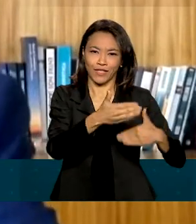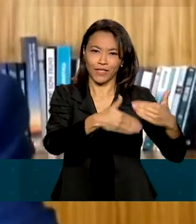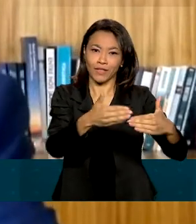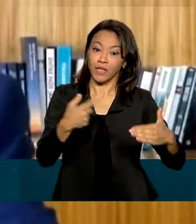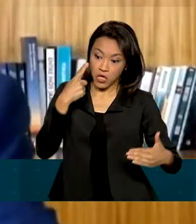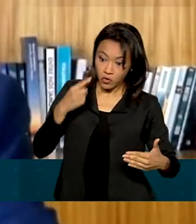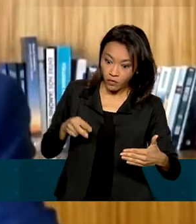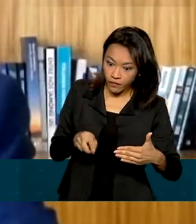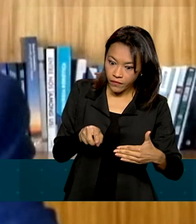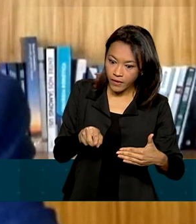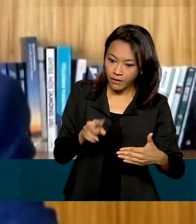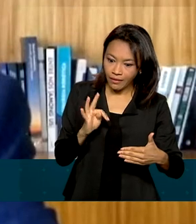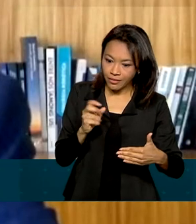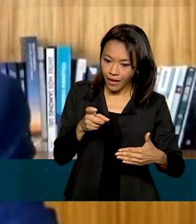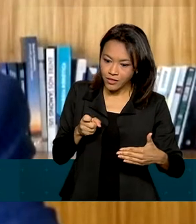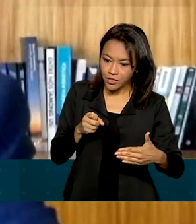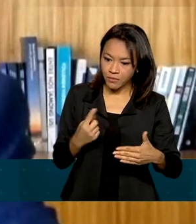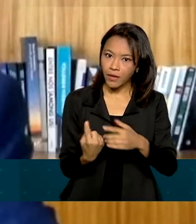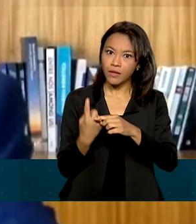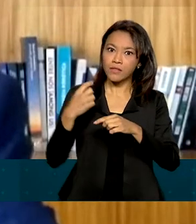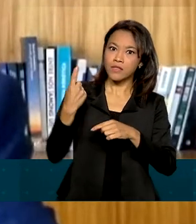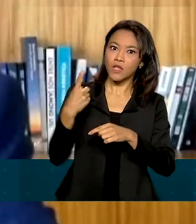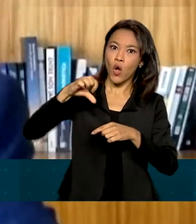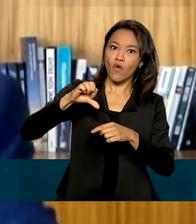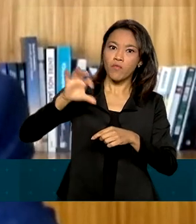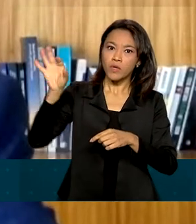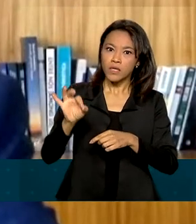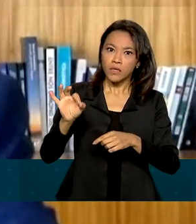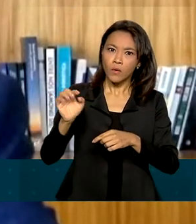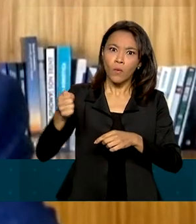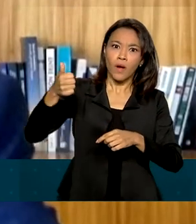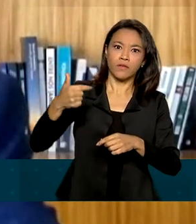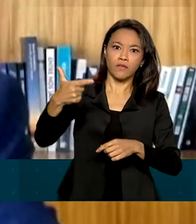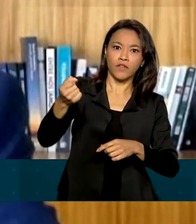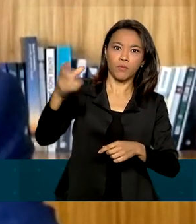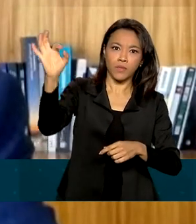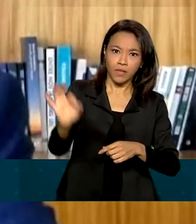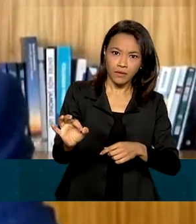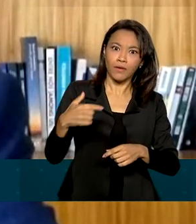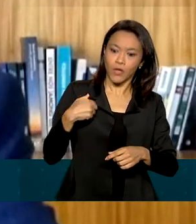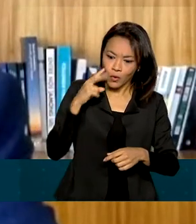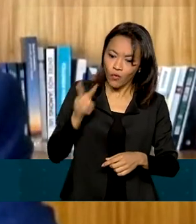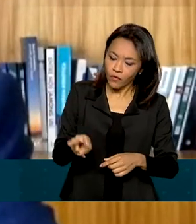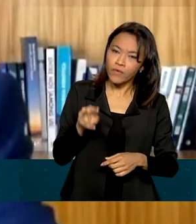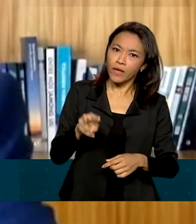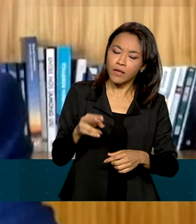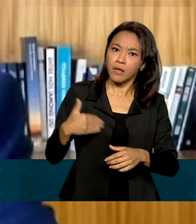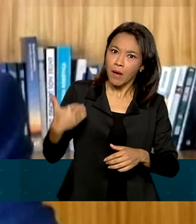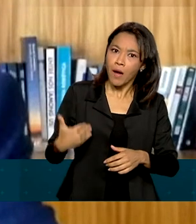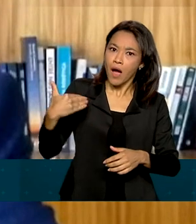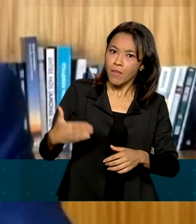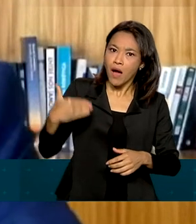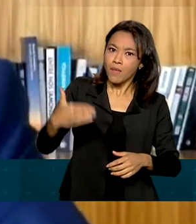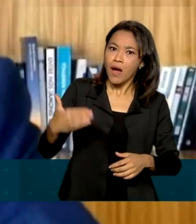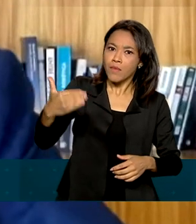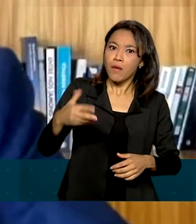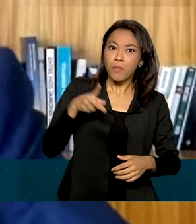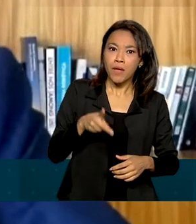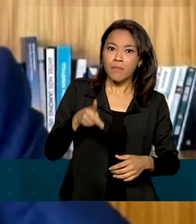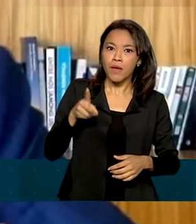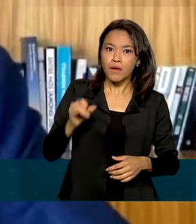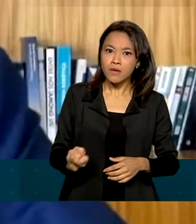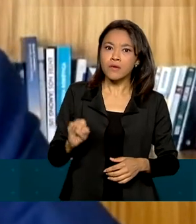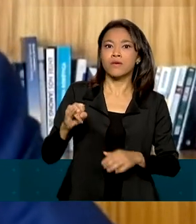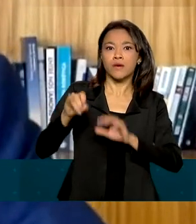taxa de investimento indo para 19%, em direção aos 20%. Eu estou vendo o ritmo de investimentos do PPI, da